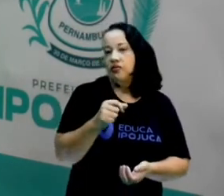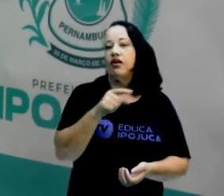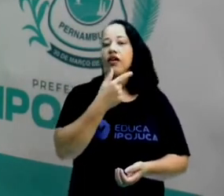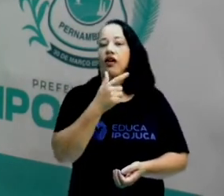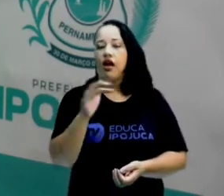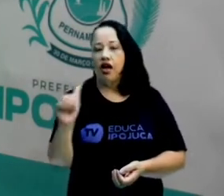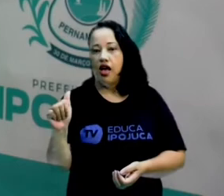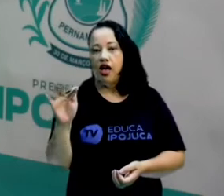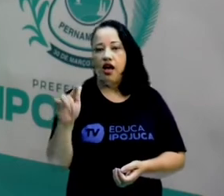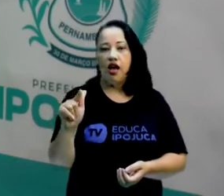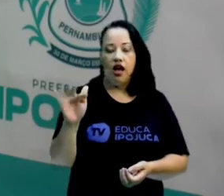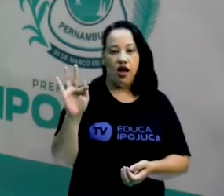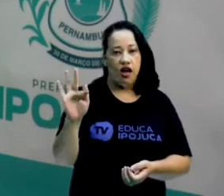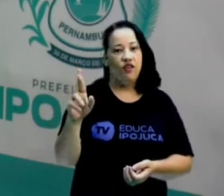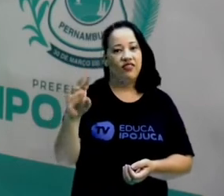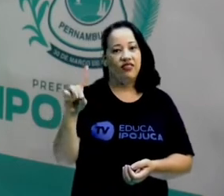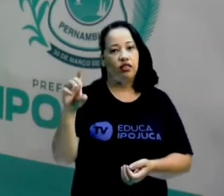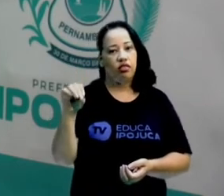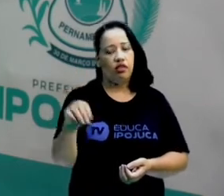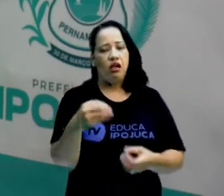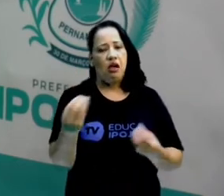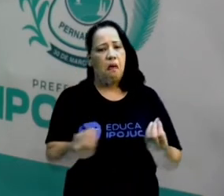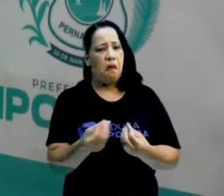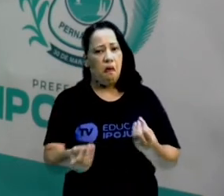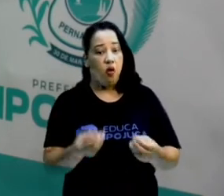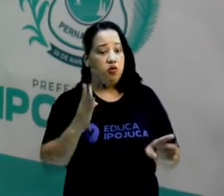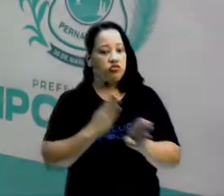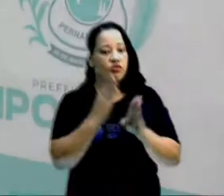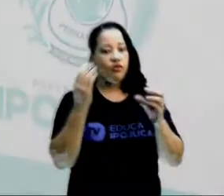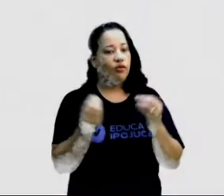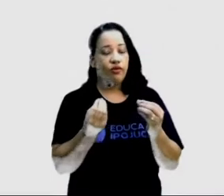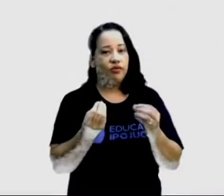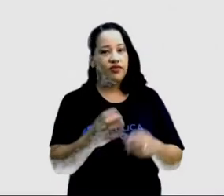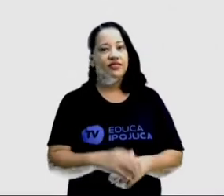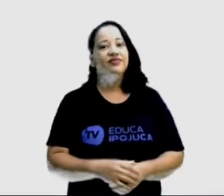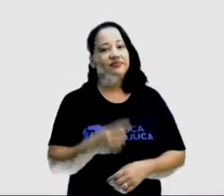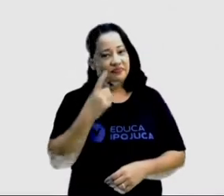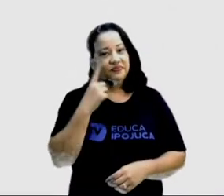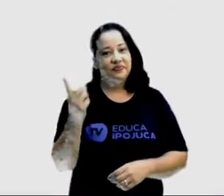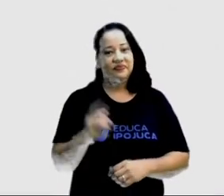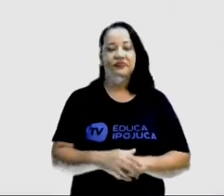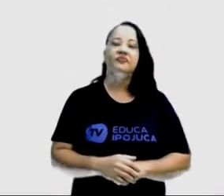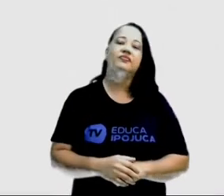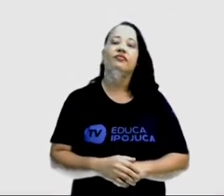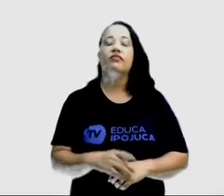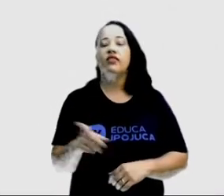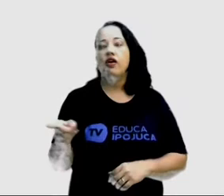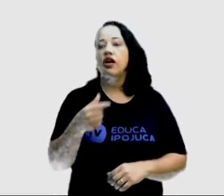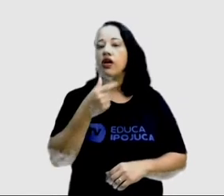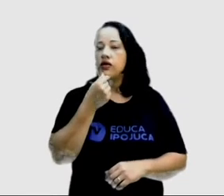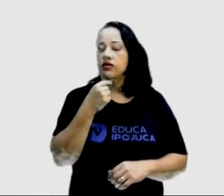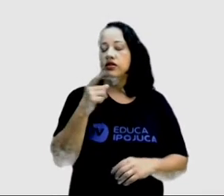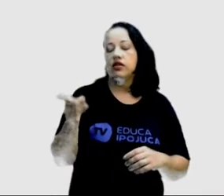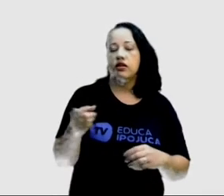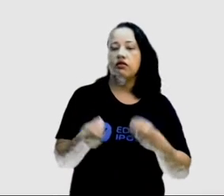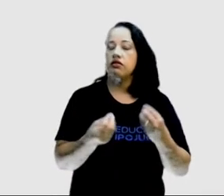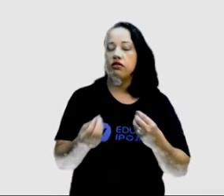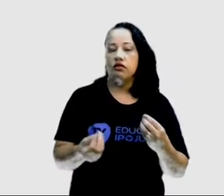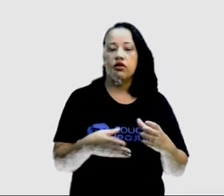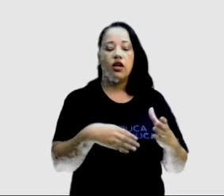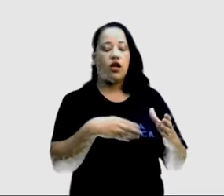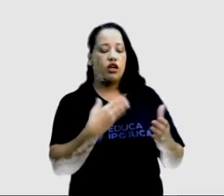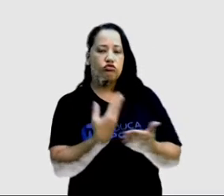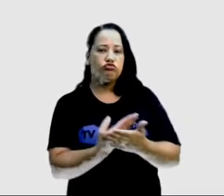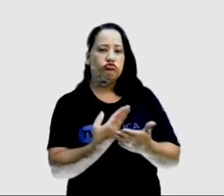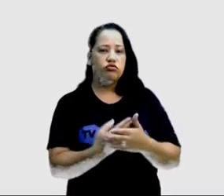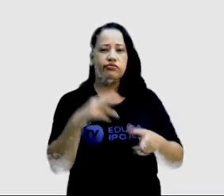descobriu que a Terra é assim? Vamos ver agora. Wegener chegou a essa conclusão, depois